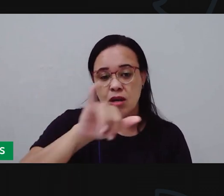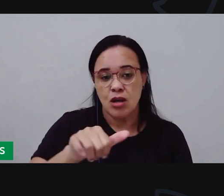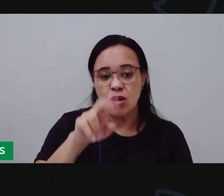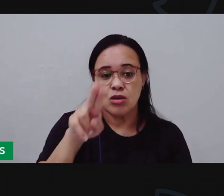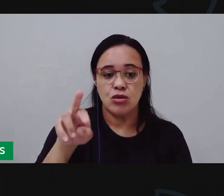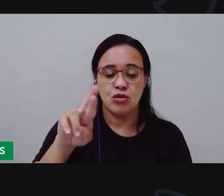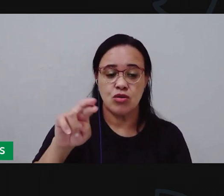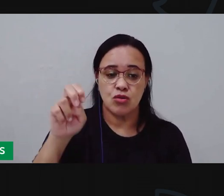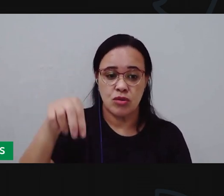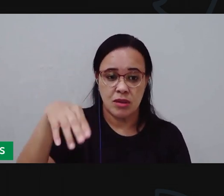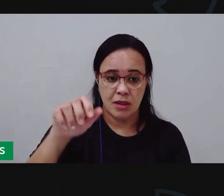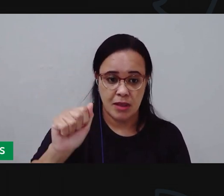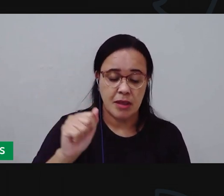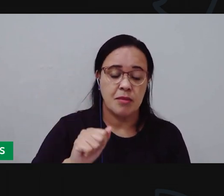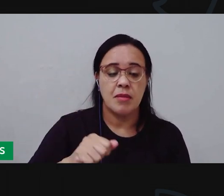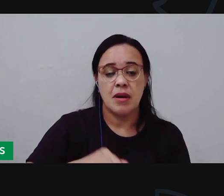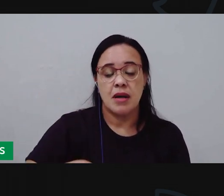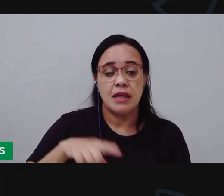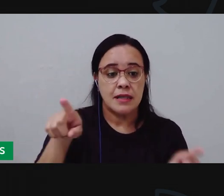cajueiro.